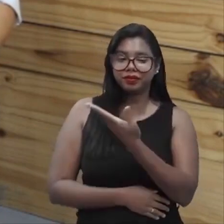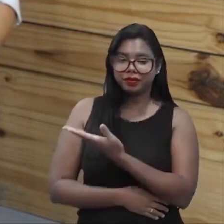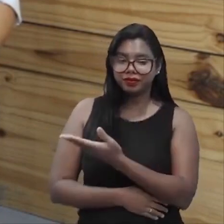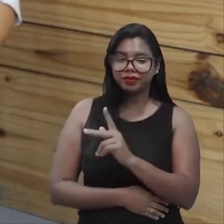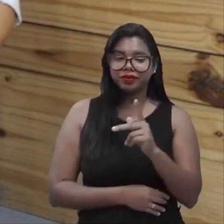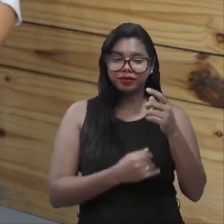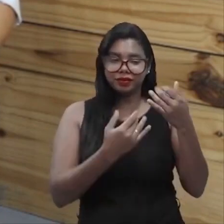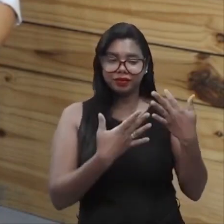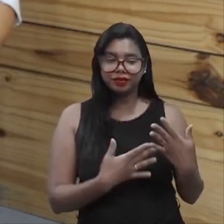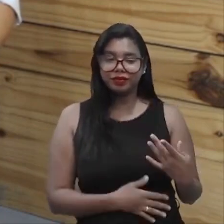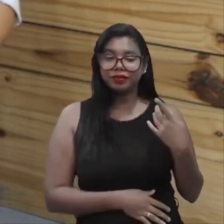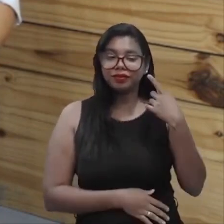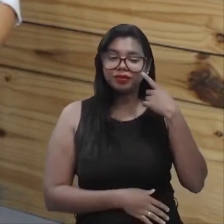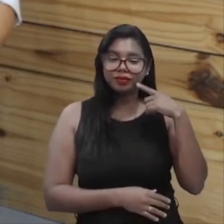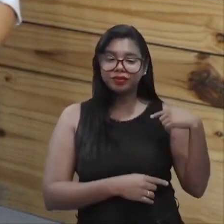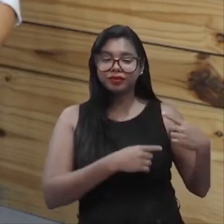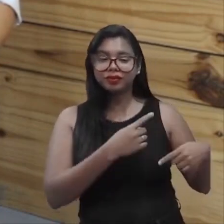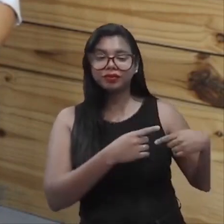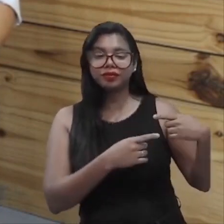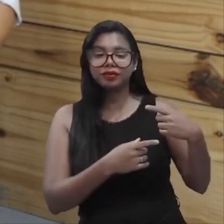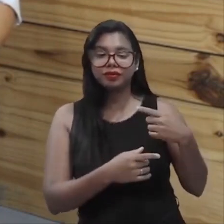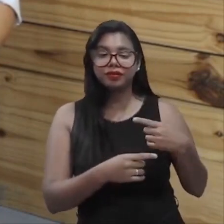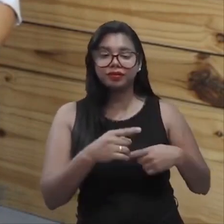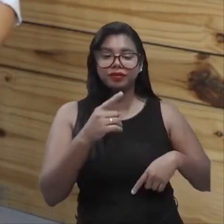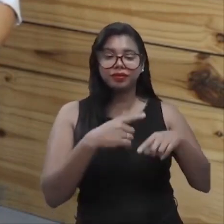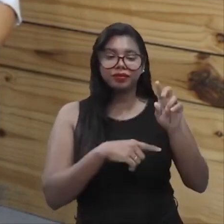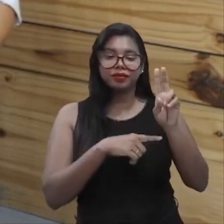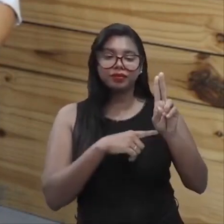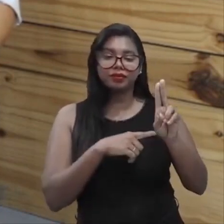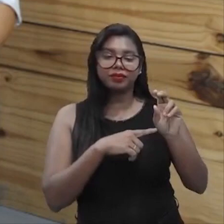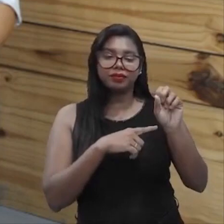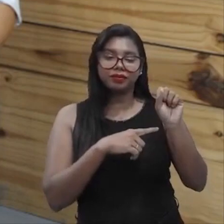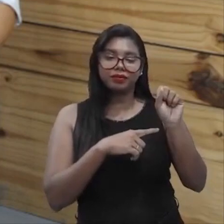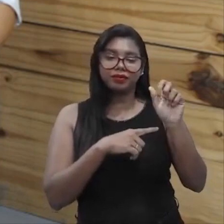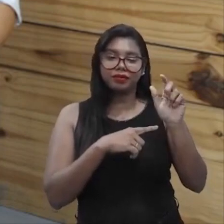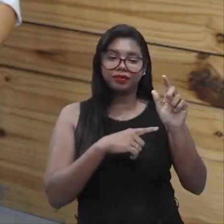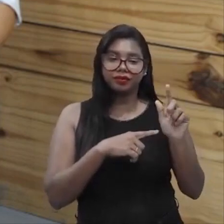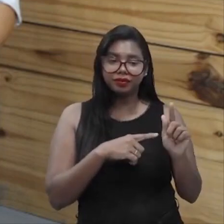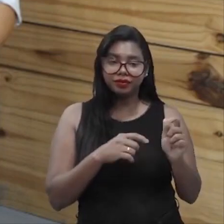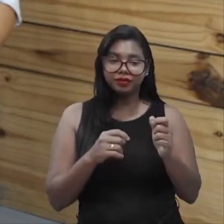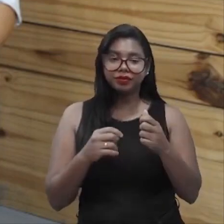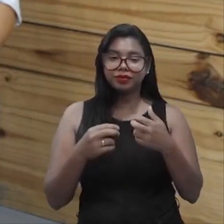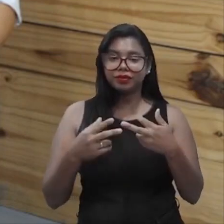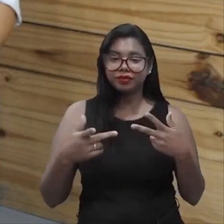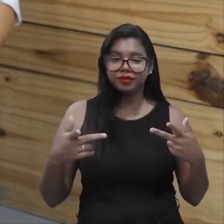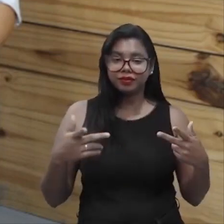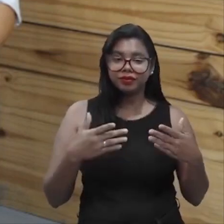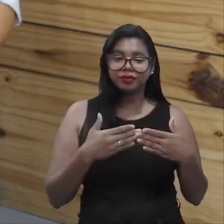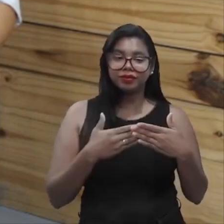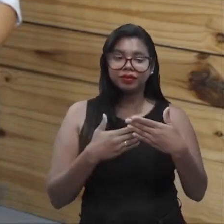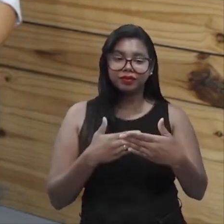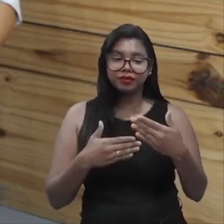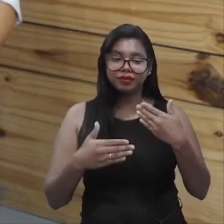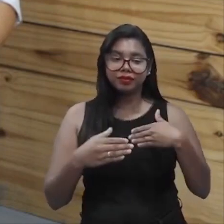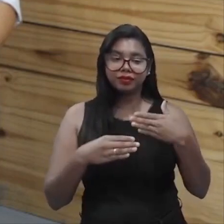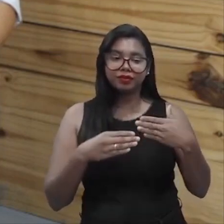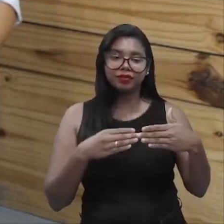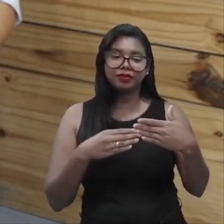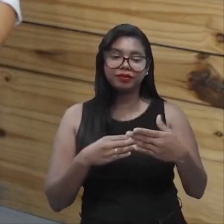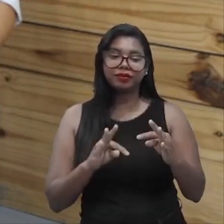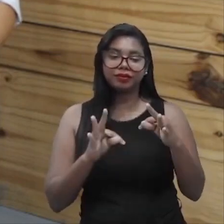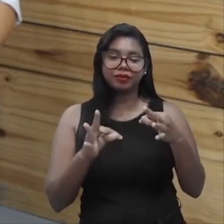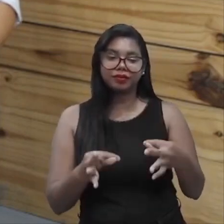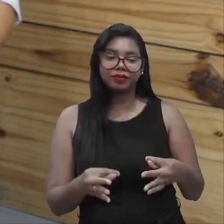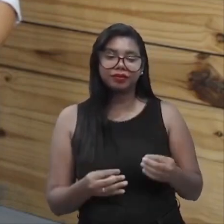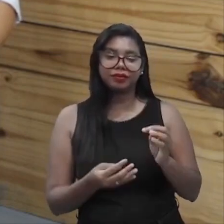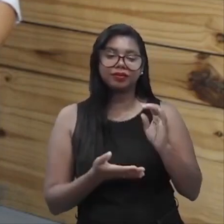o processo de qualidade, o ESG, que são várias frentes, tudo passa pela